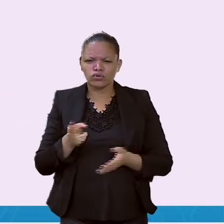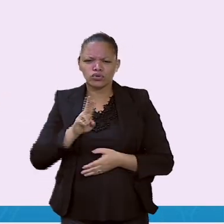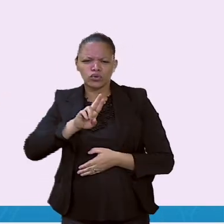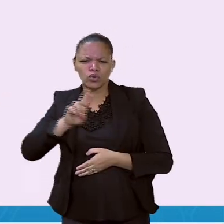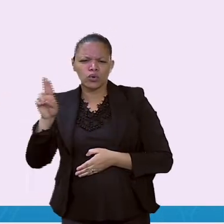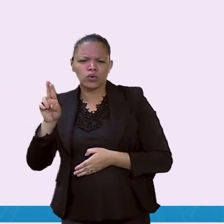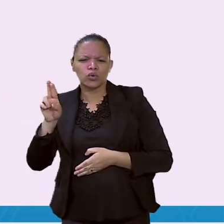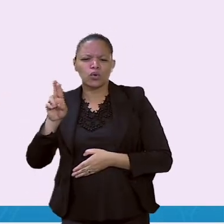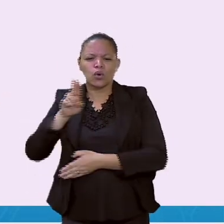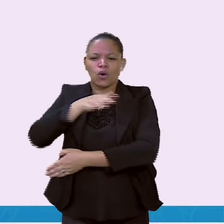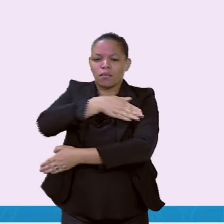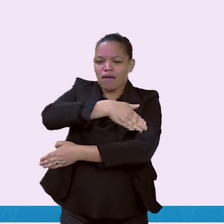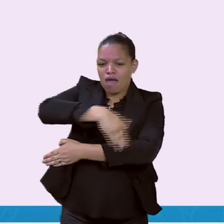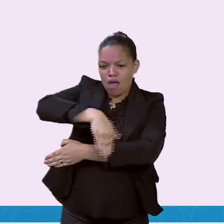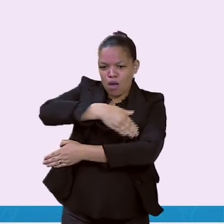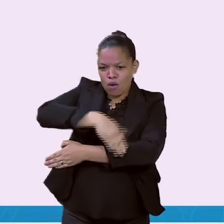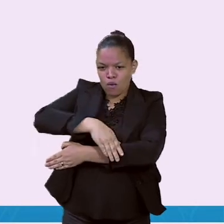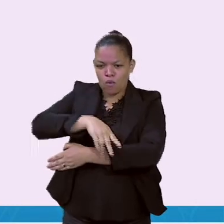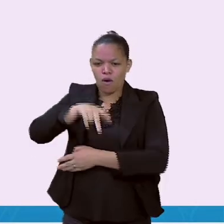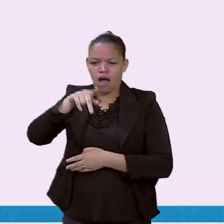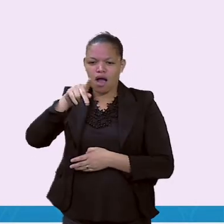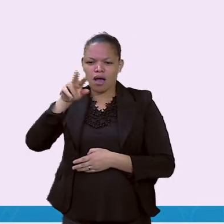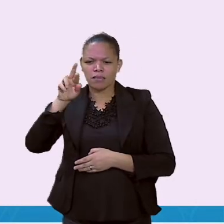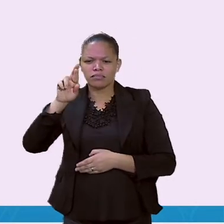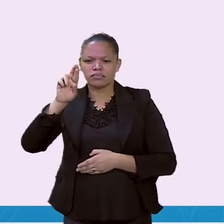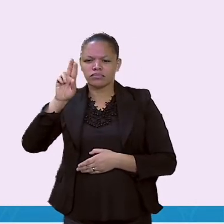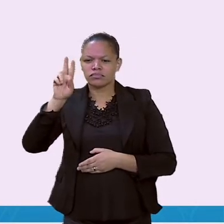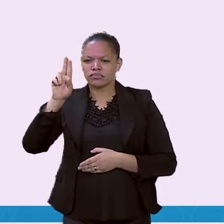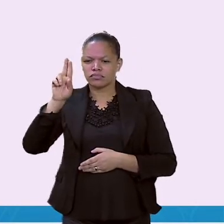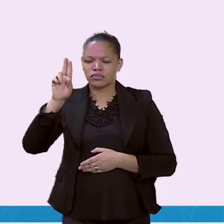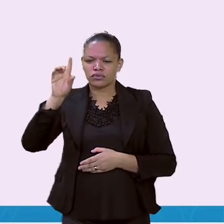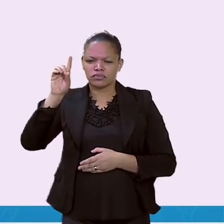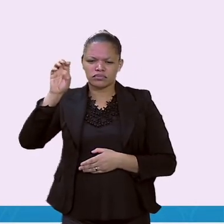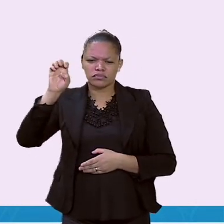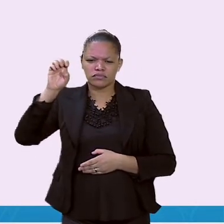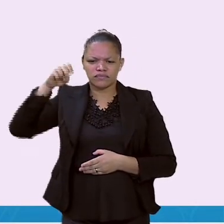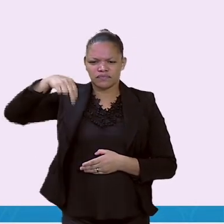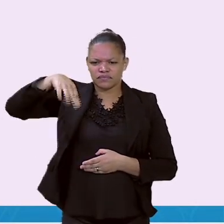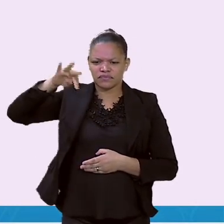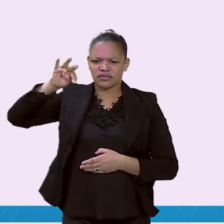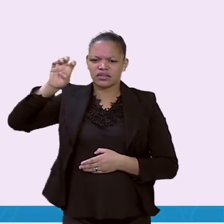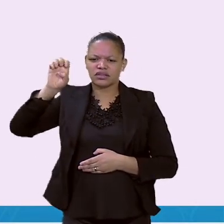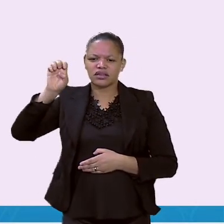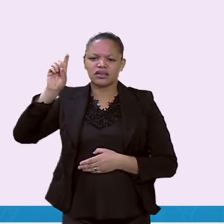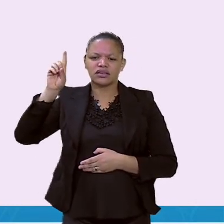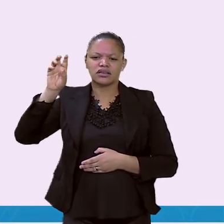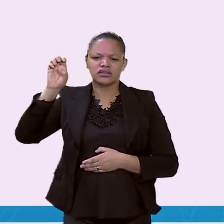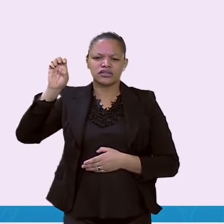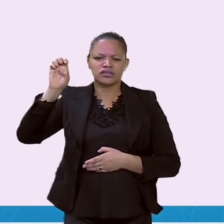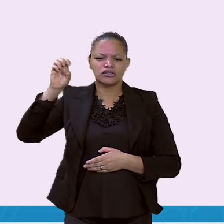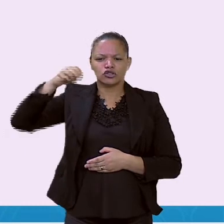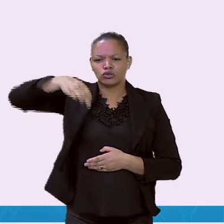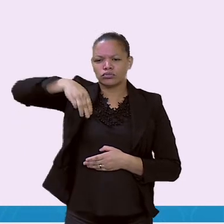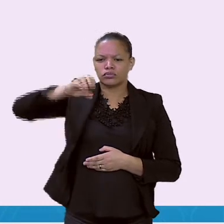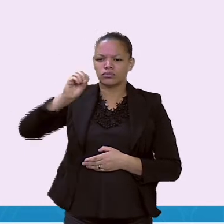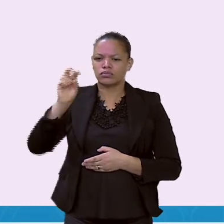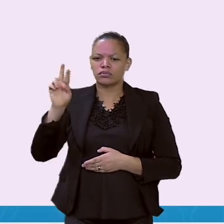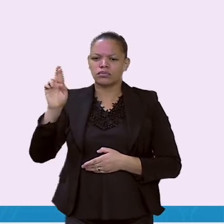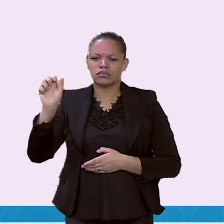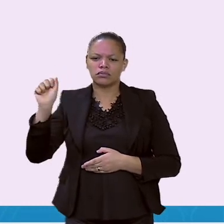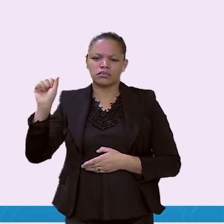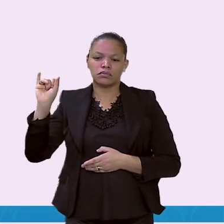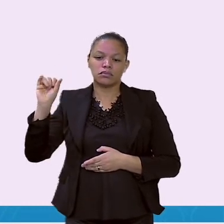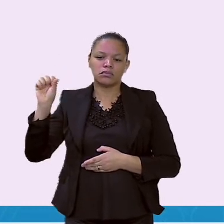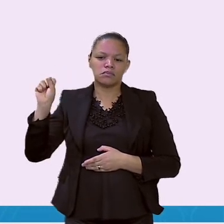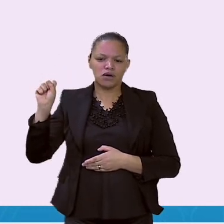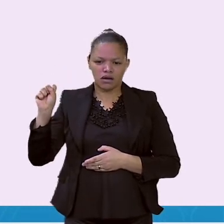de Ferro ficavam à esquerda e o rio passava à direita, no sentido atual da